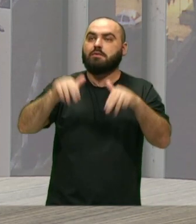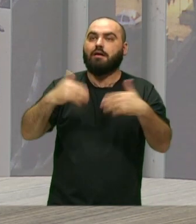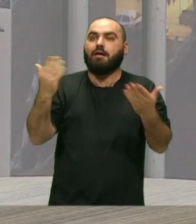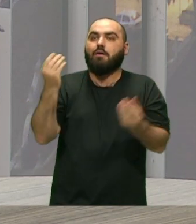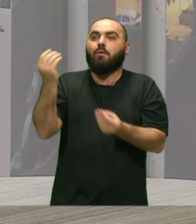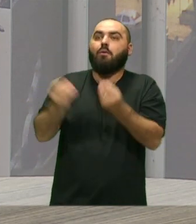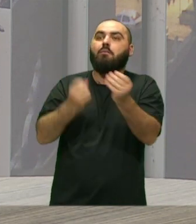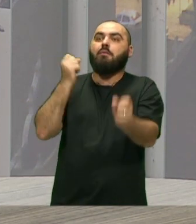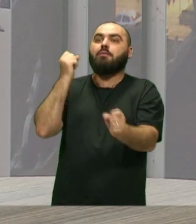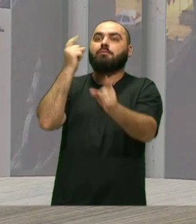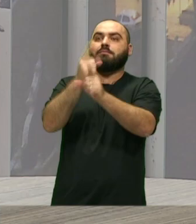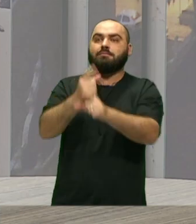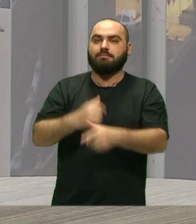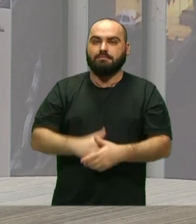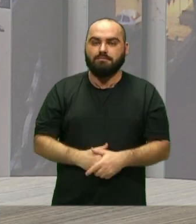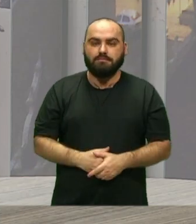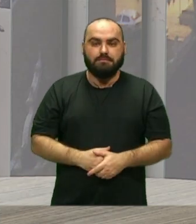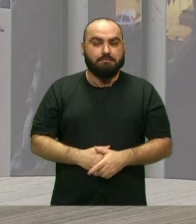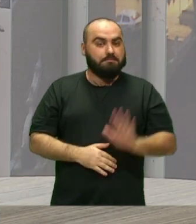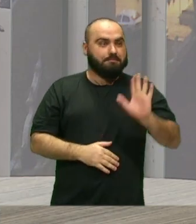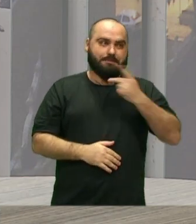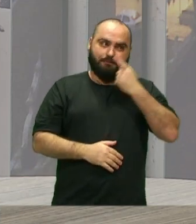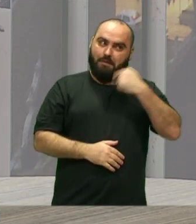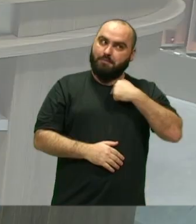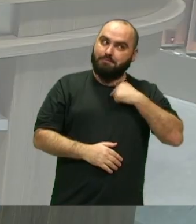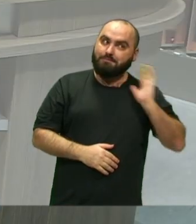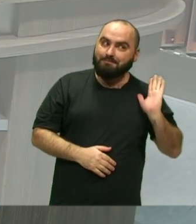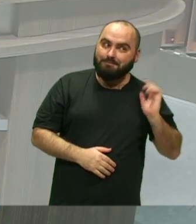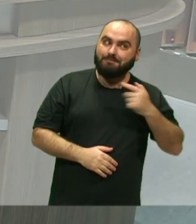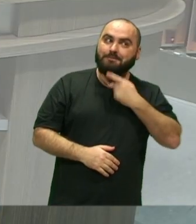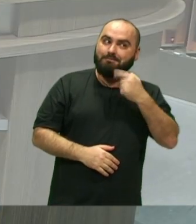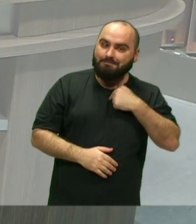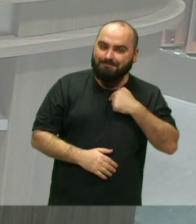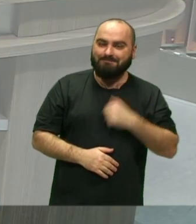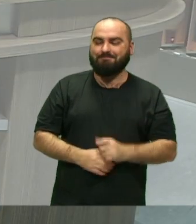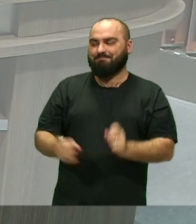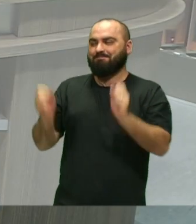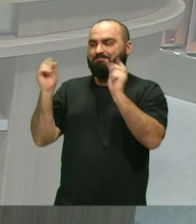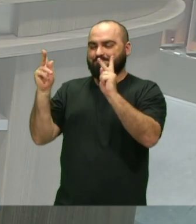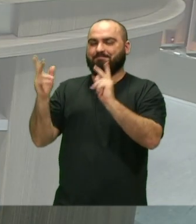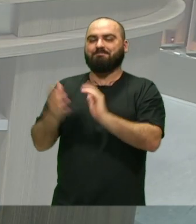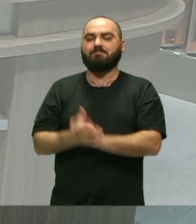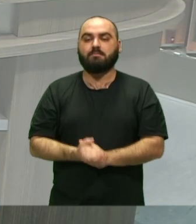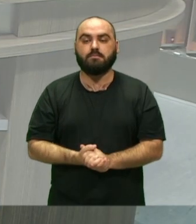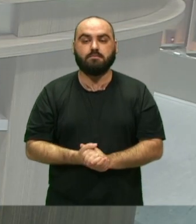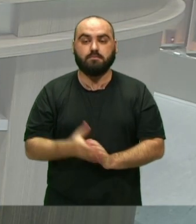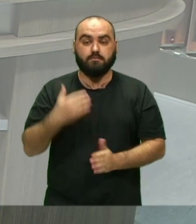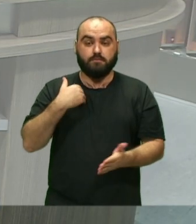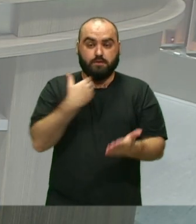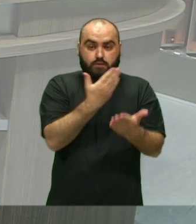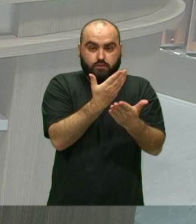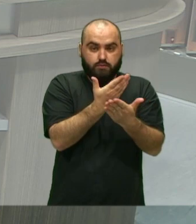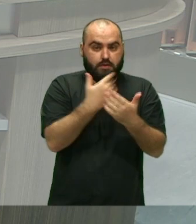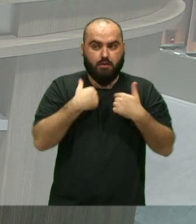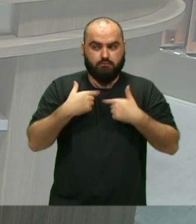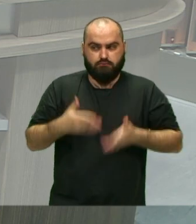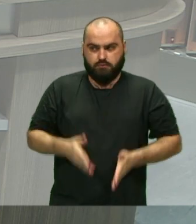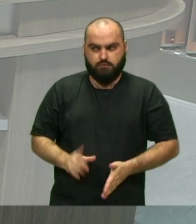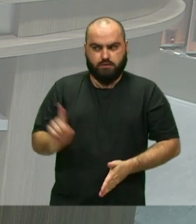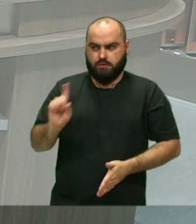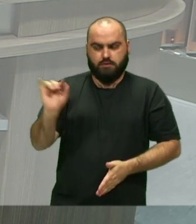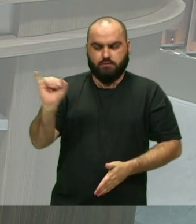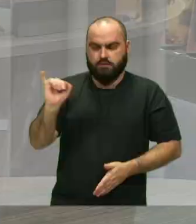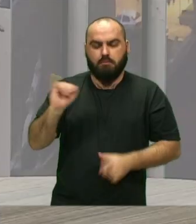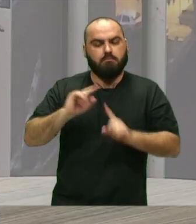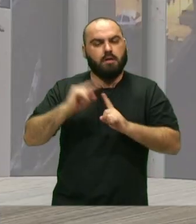Ah, vai contar Só pra mim Vou contar pra vocês Eu estudei aqui Eu não sou daqui Mas vim pra